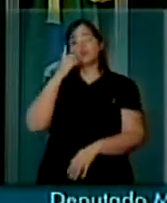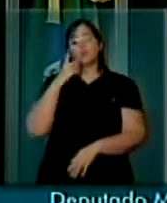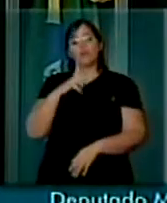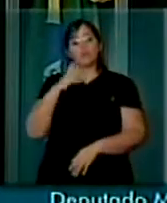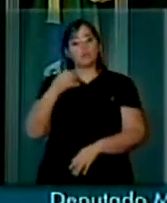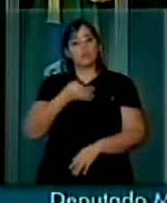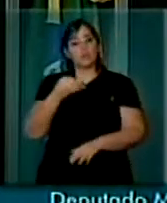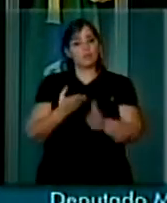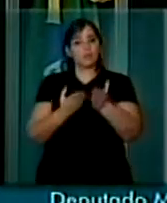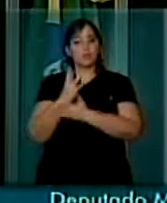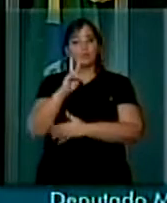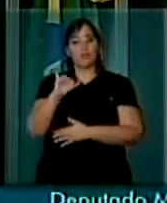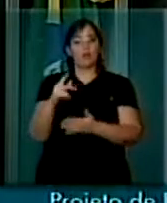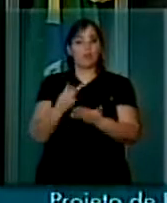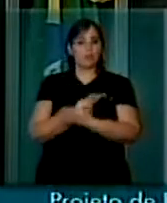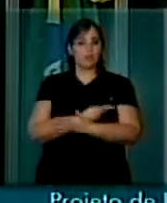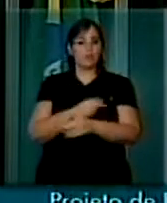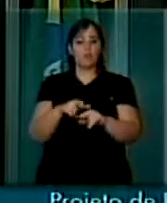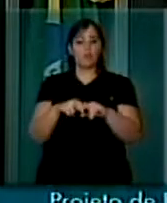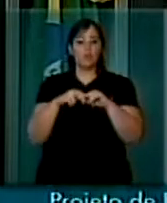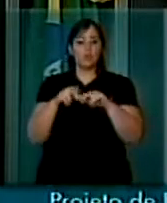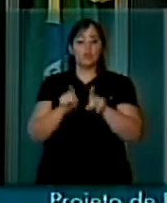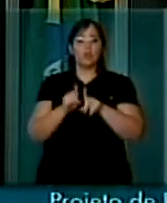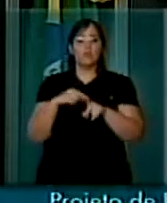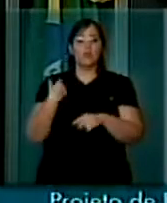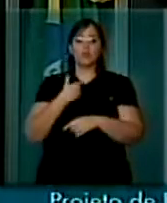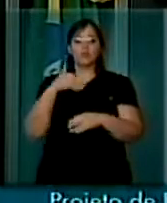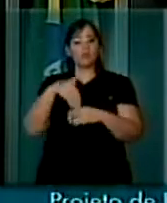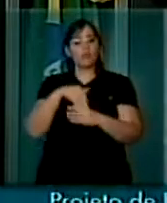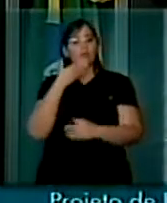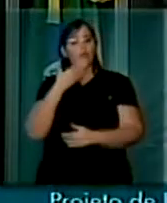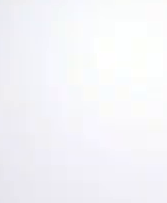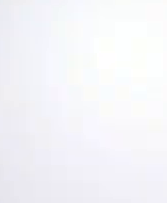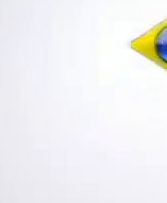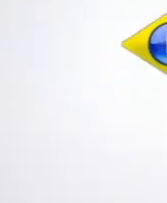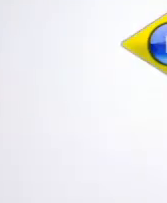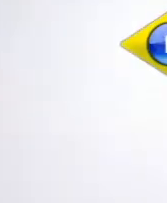dessa aprovação. Por isso, nós também estamos favoráveis.